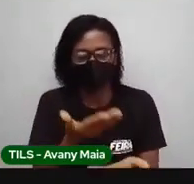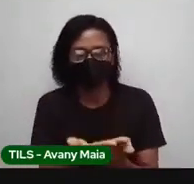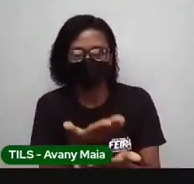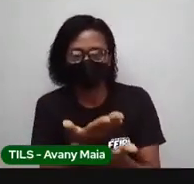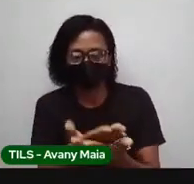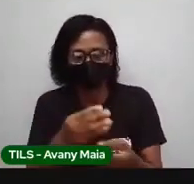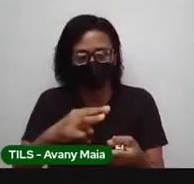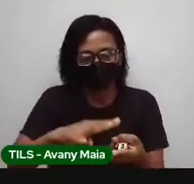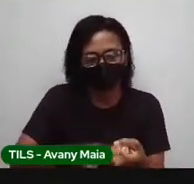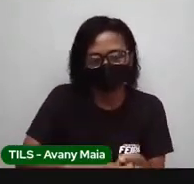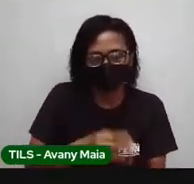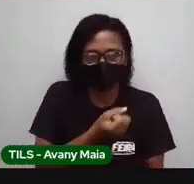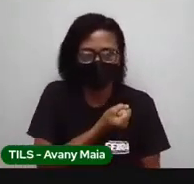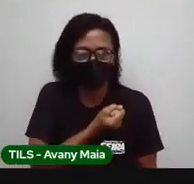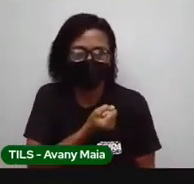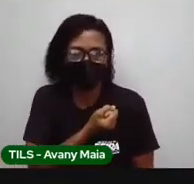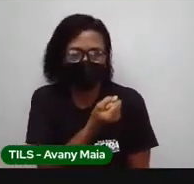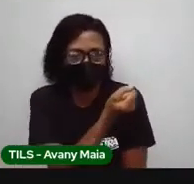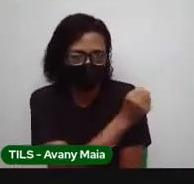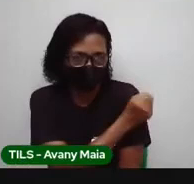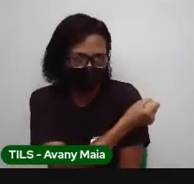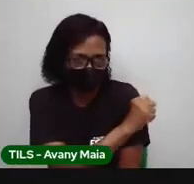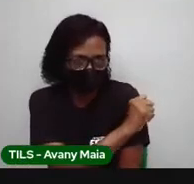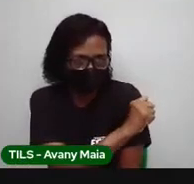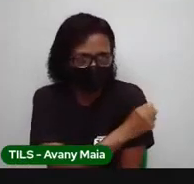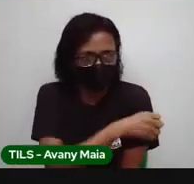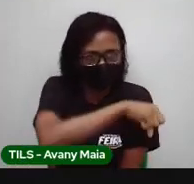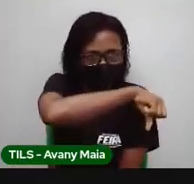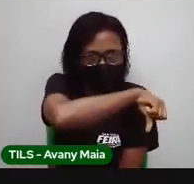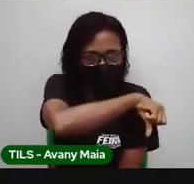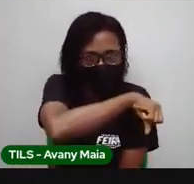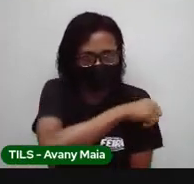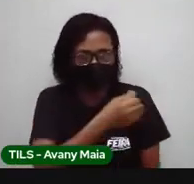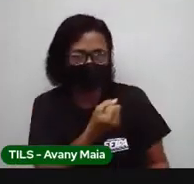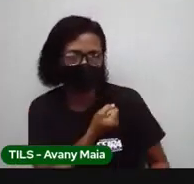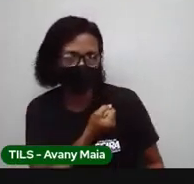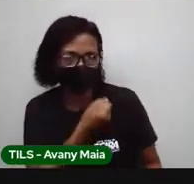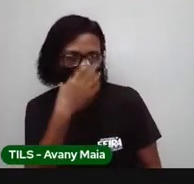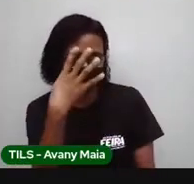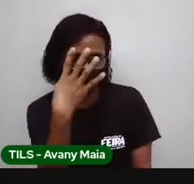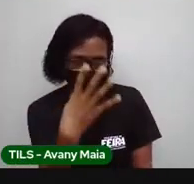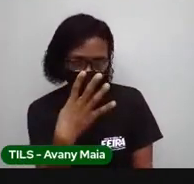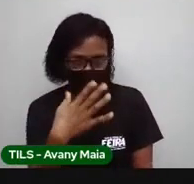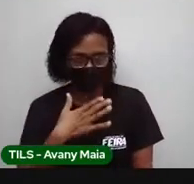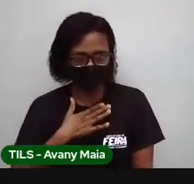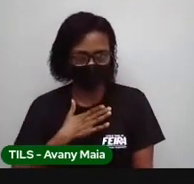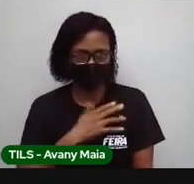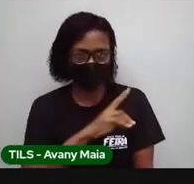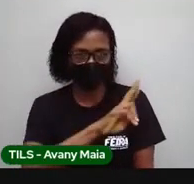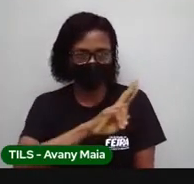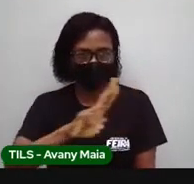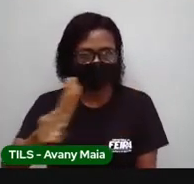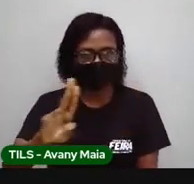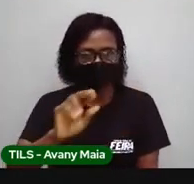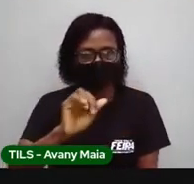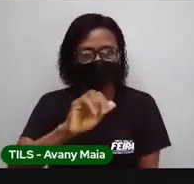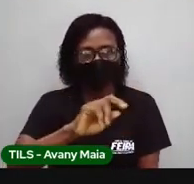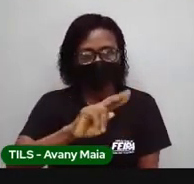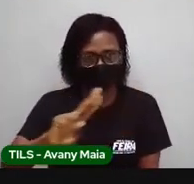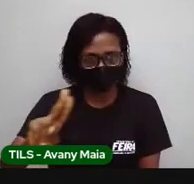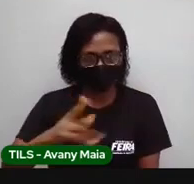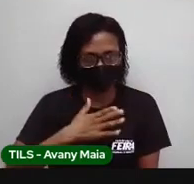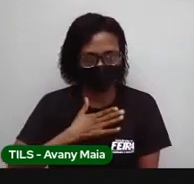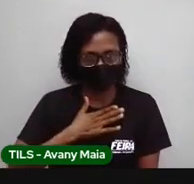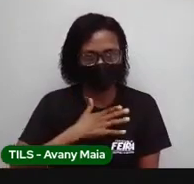oitavo e nono ano. Essa é a aula de número quatro. Eu sou o professor Iago Ramos,